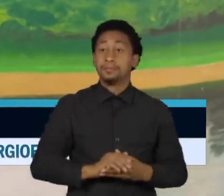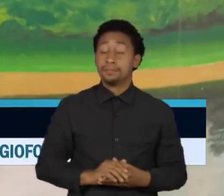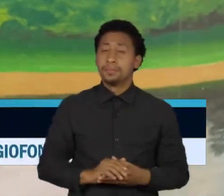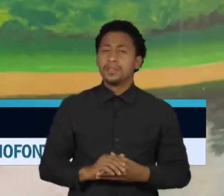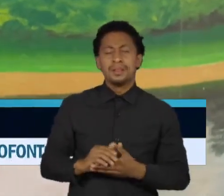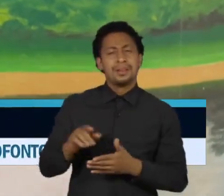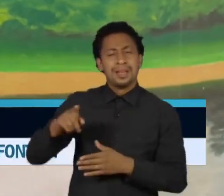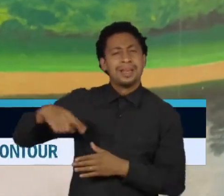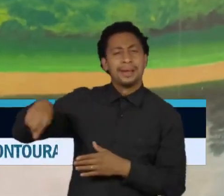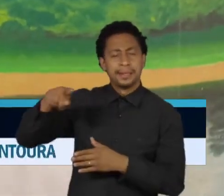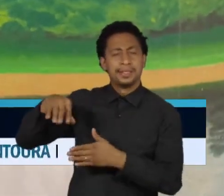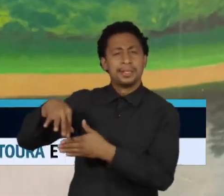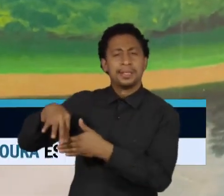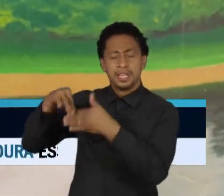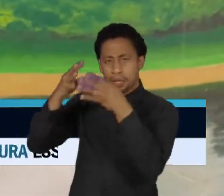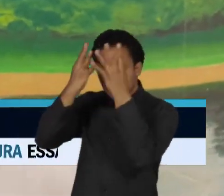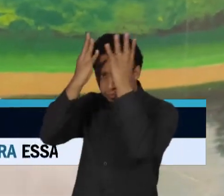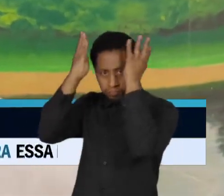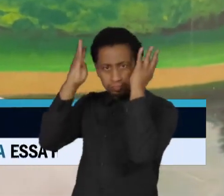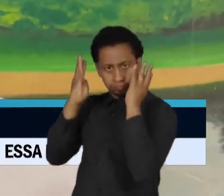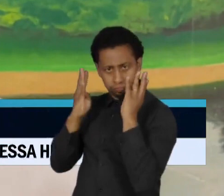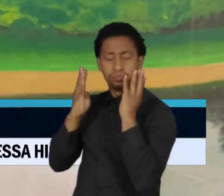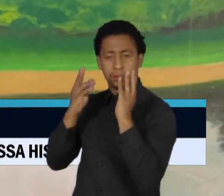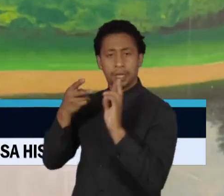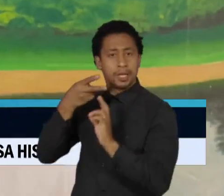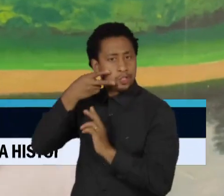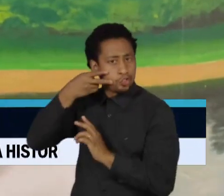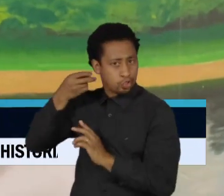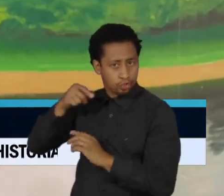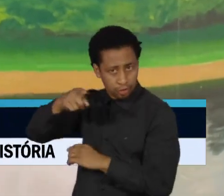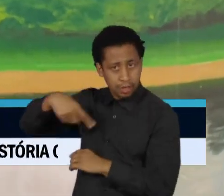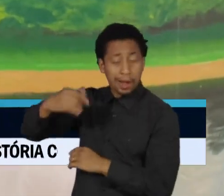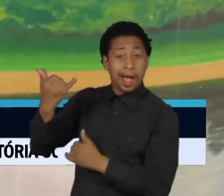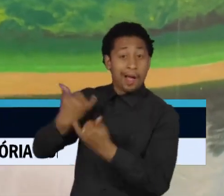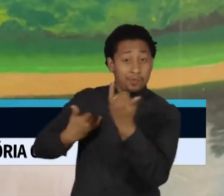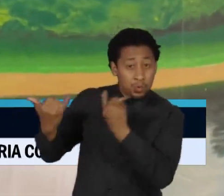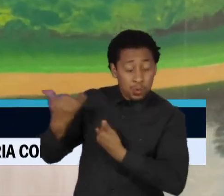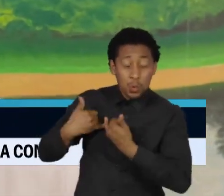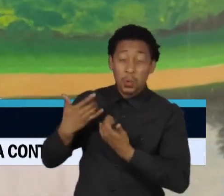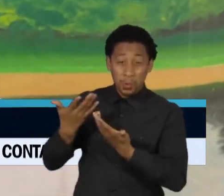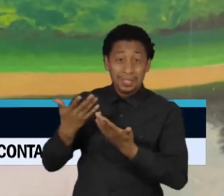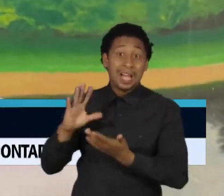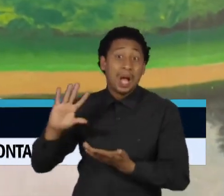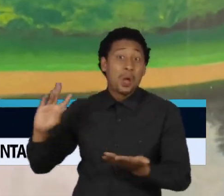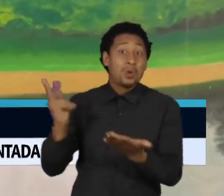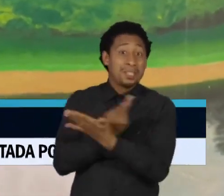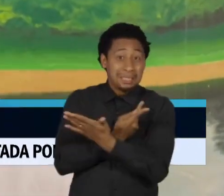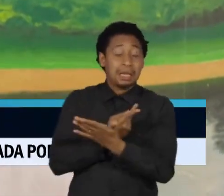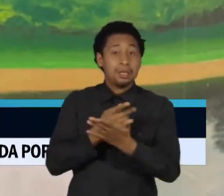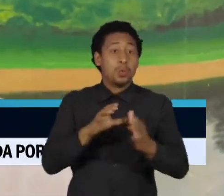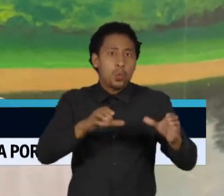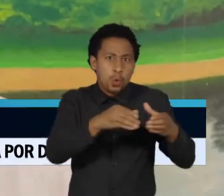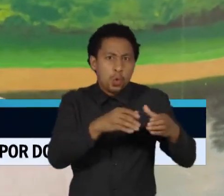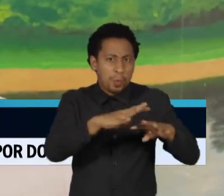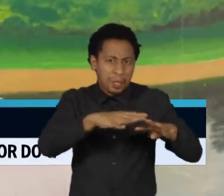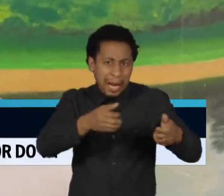que as ameaças têm aumentado nos últimos dias. Nós estamos muito preocupados, inclusive pedindo apoio dos